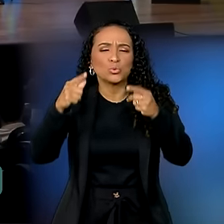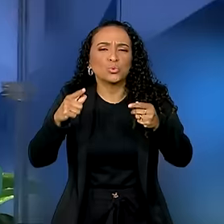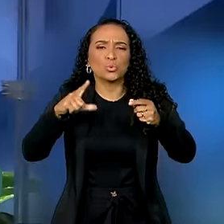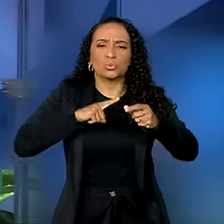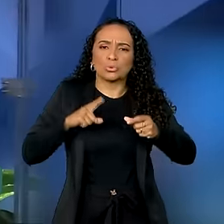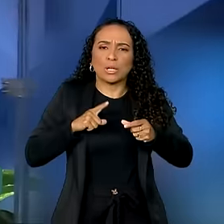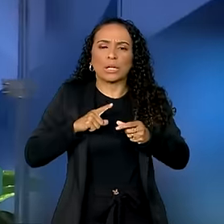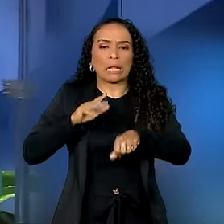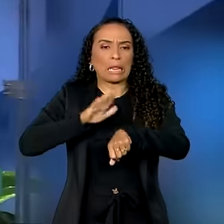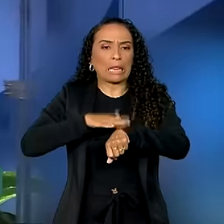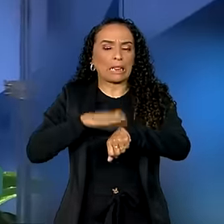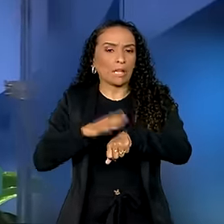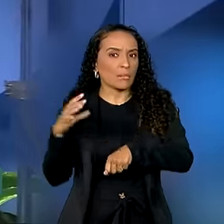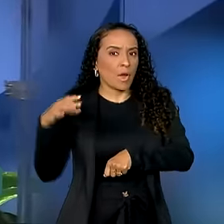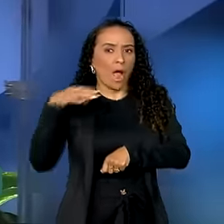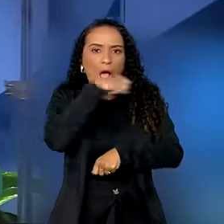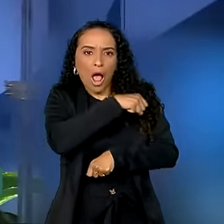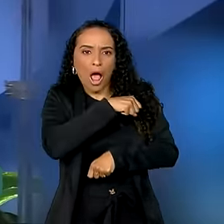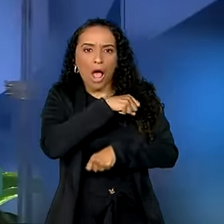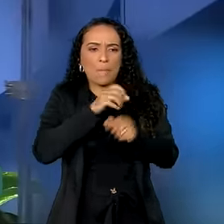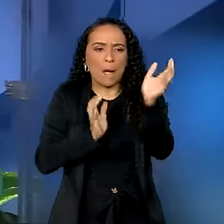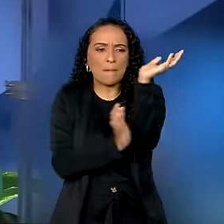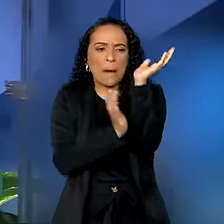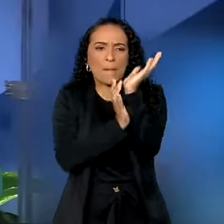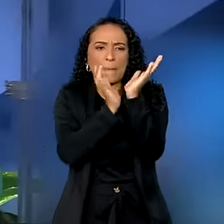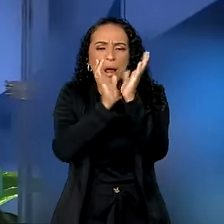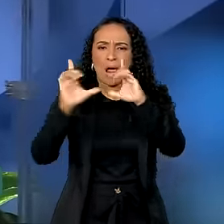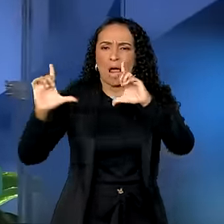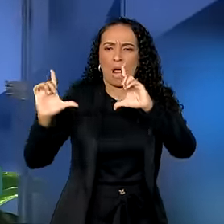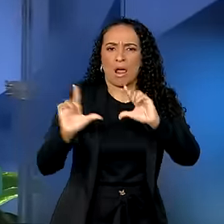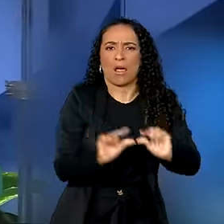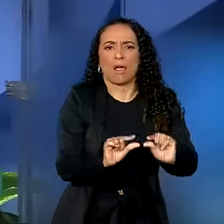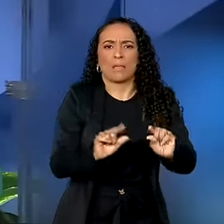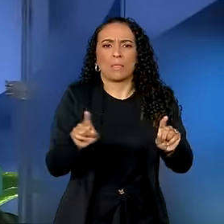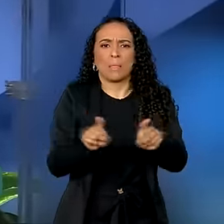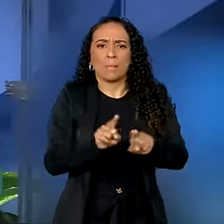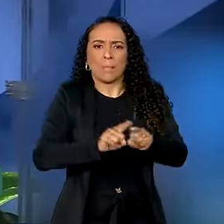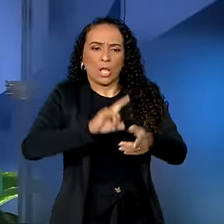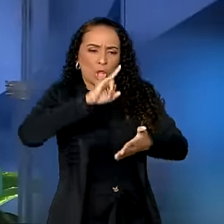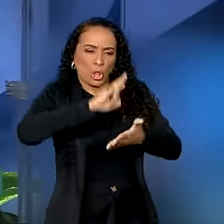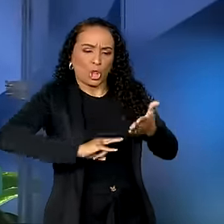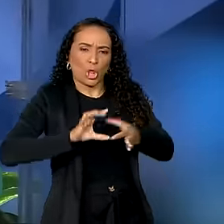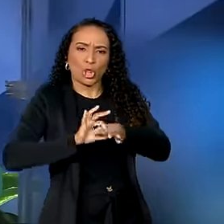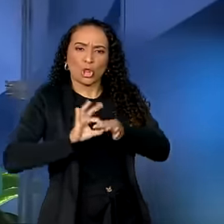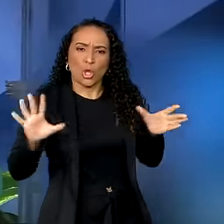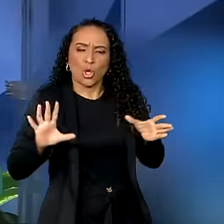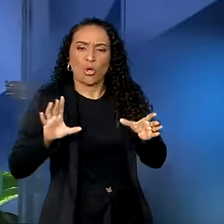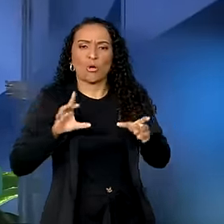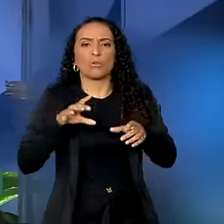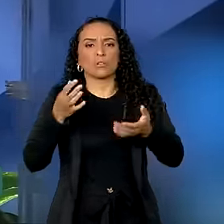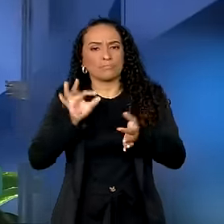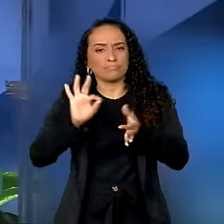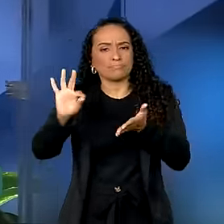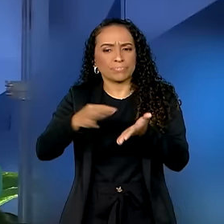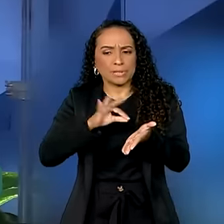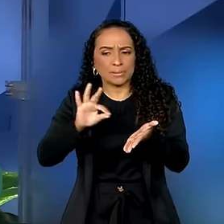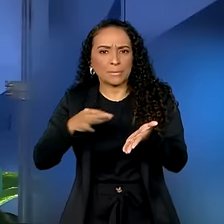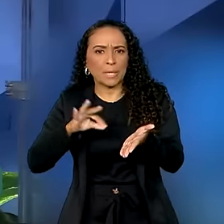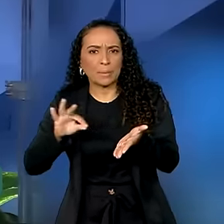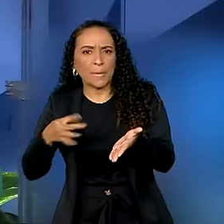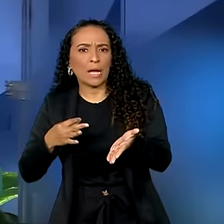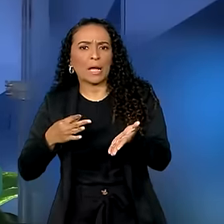ganhar tempo, desburocratizar licenças, autorizações,